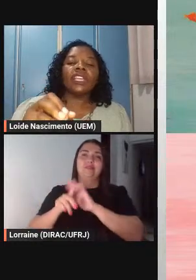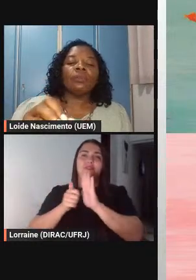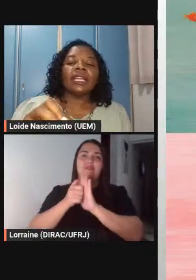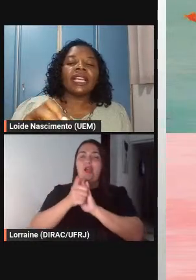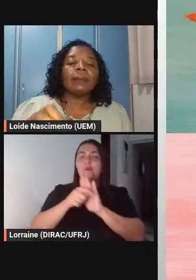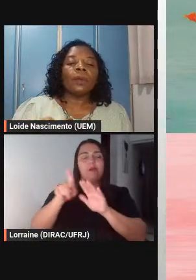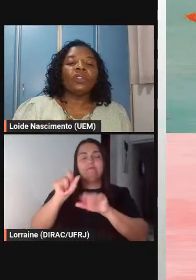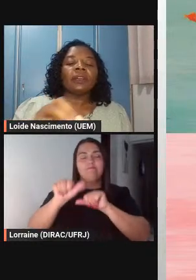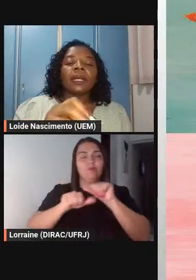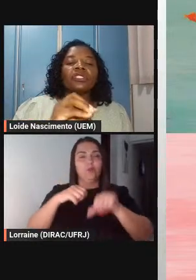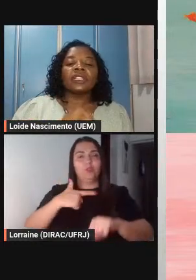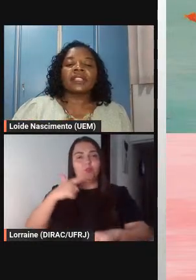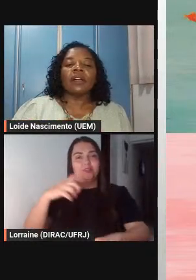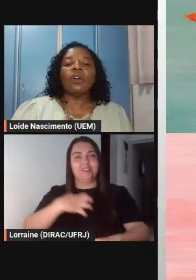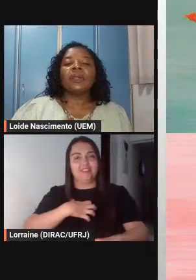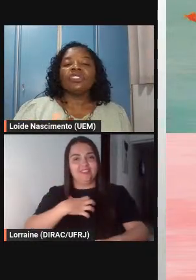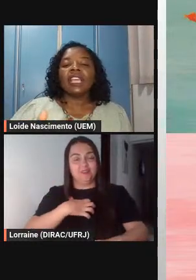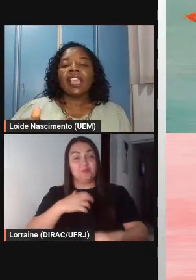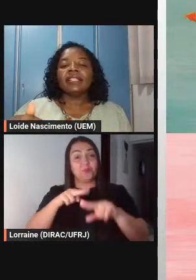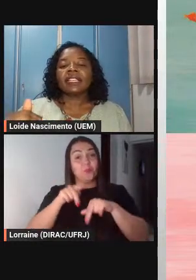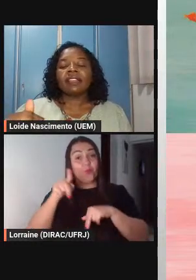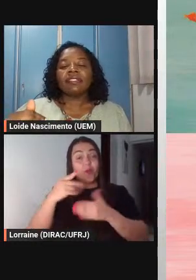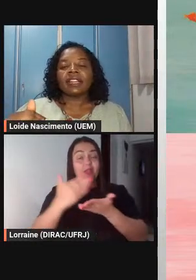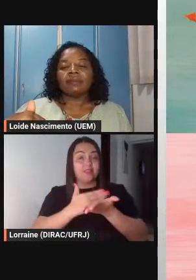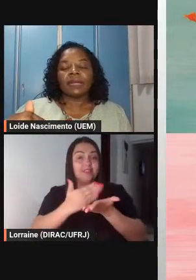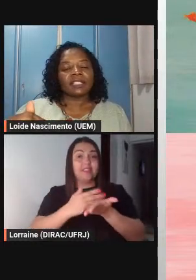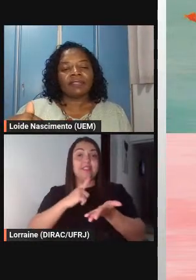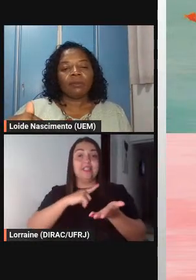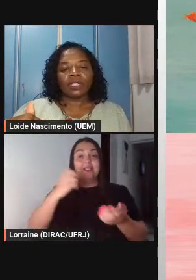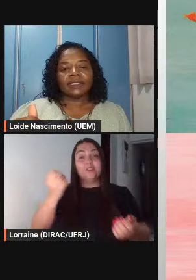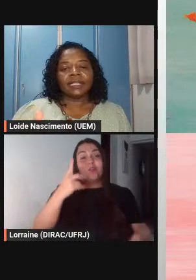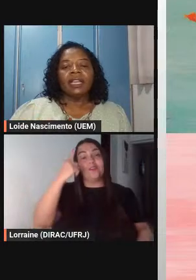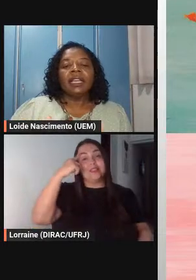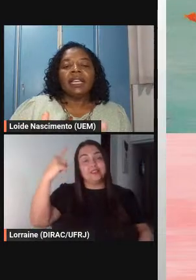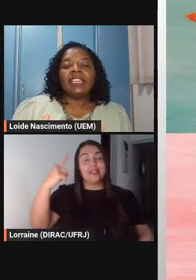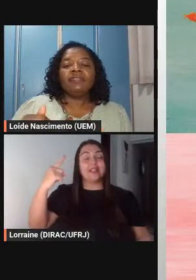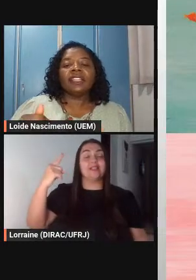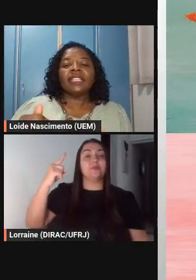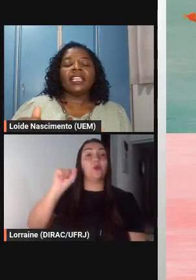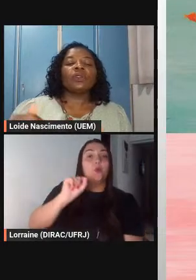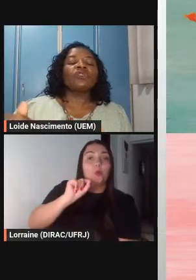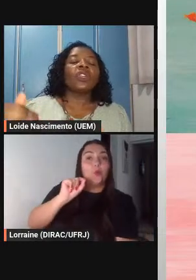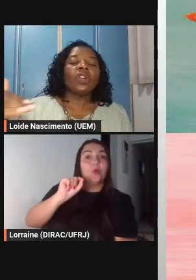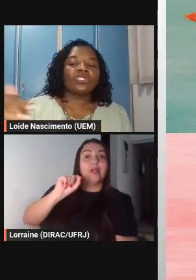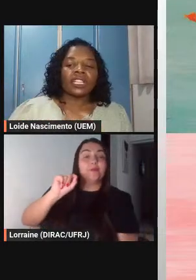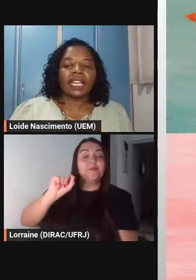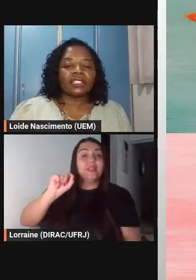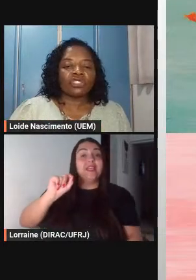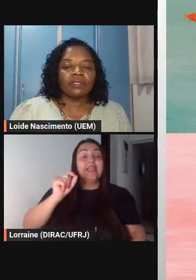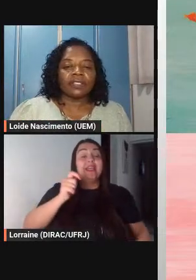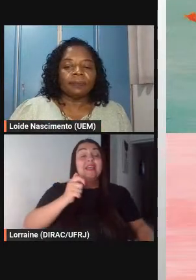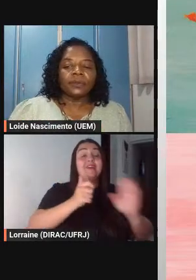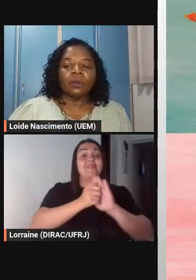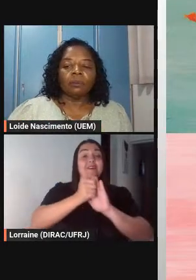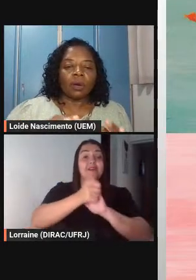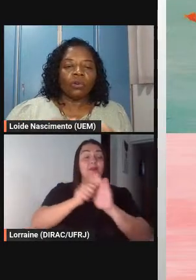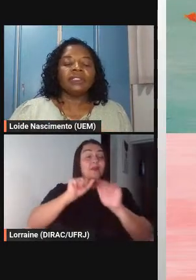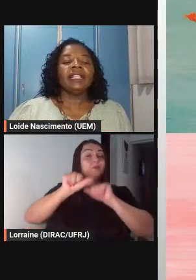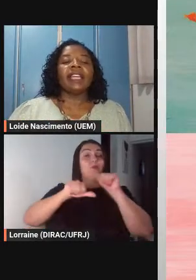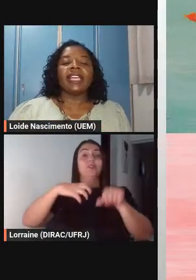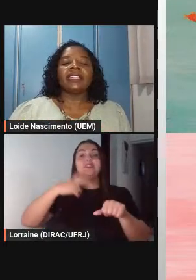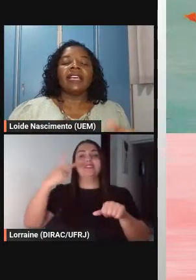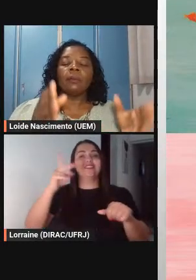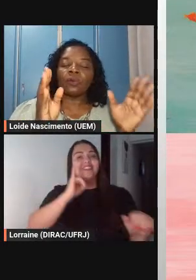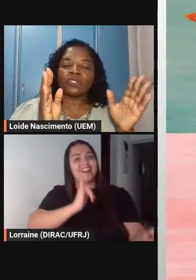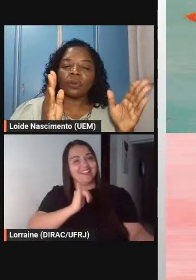eu tenho uma ideia pronta a partir dessa obra de reescrever as fábulas invertendo a sua lógica narrativa uma